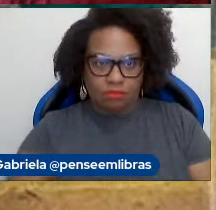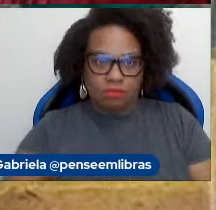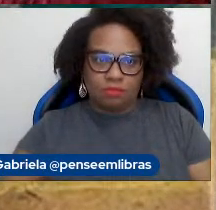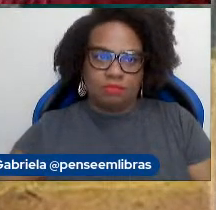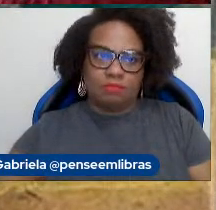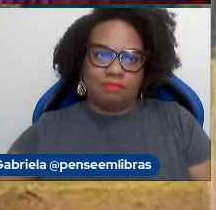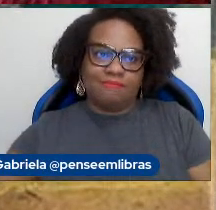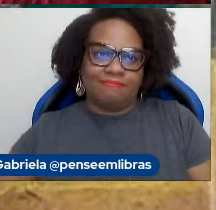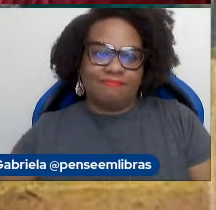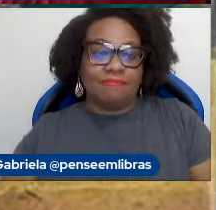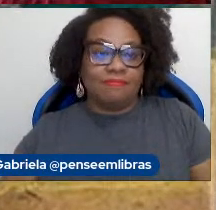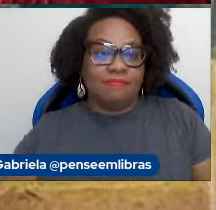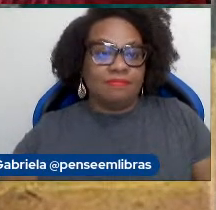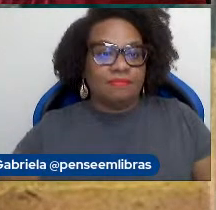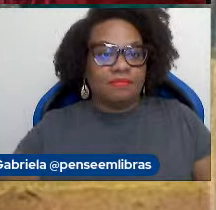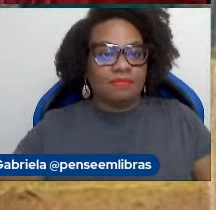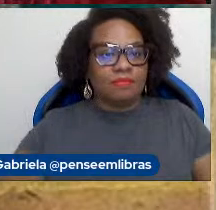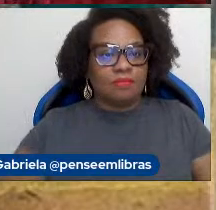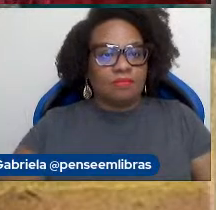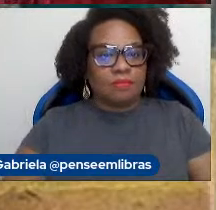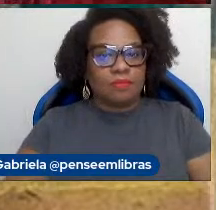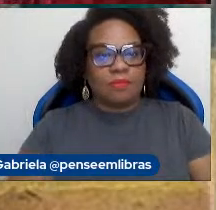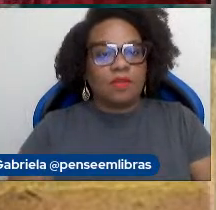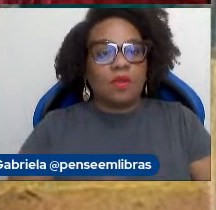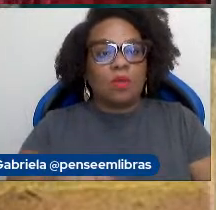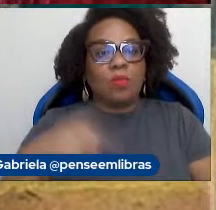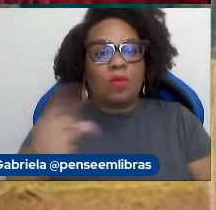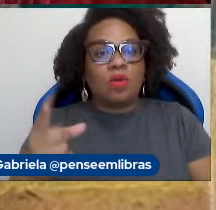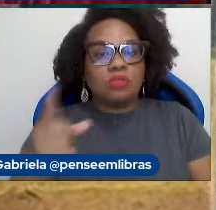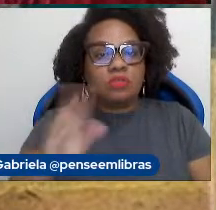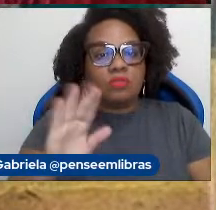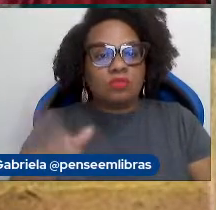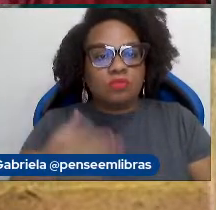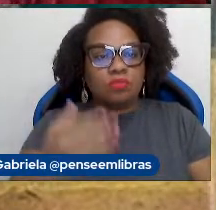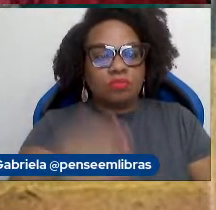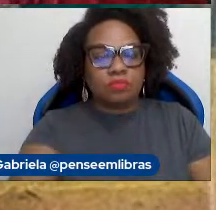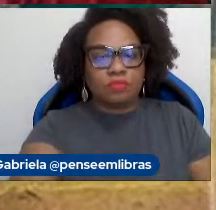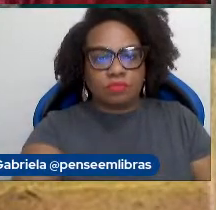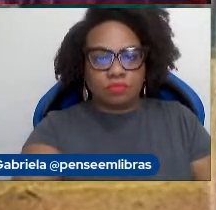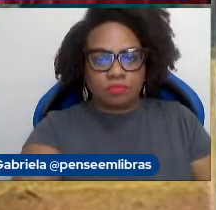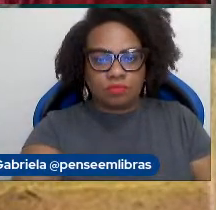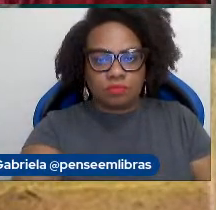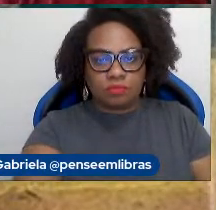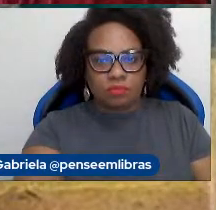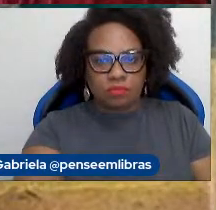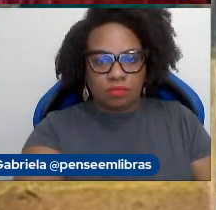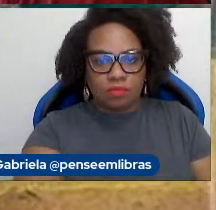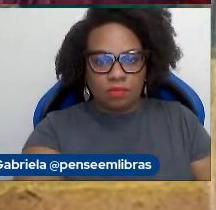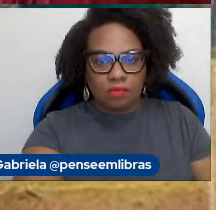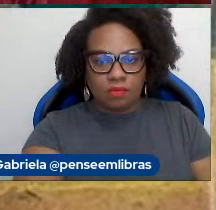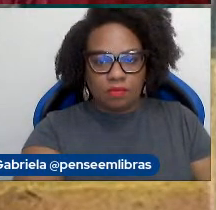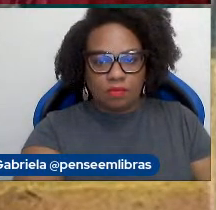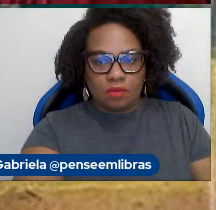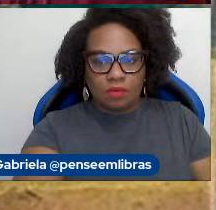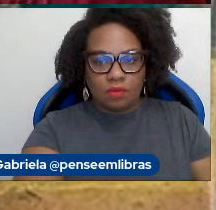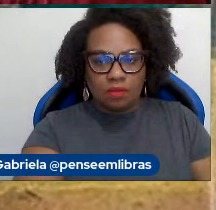próximo slide, por favor. Isso tudo acaba tendo também,